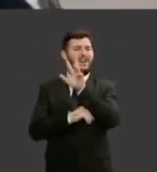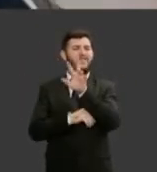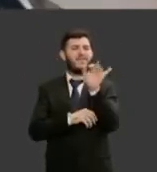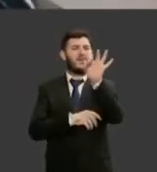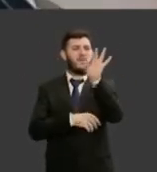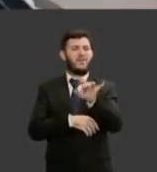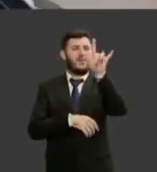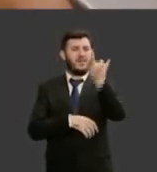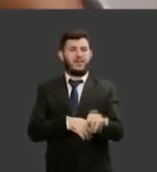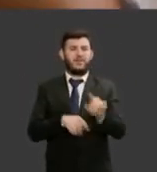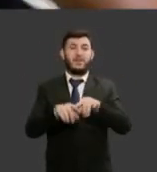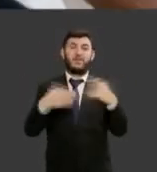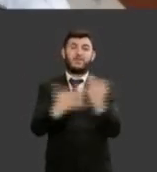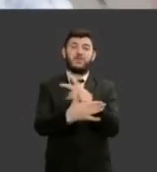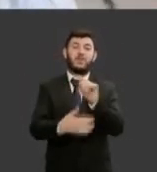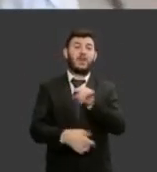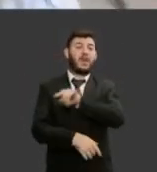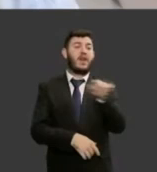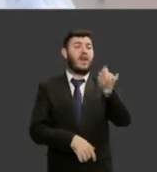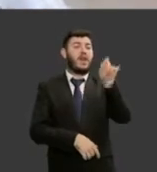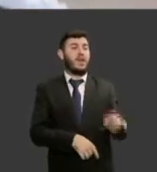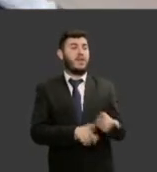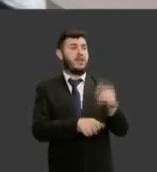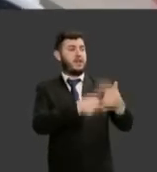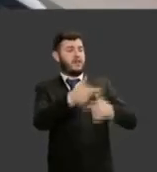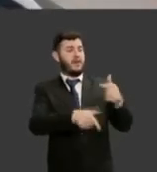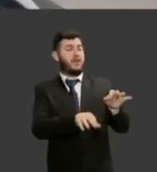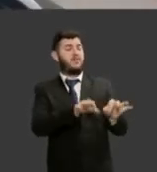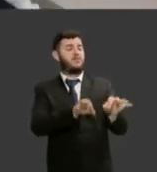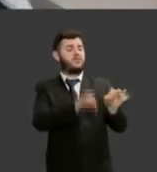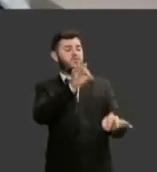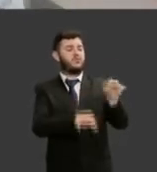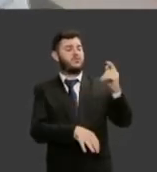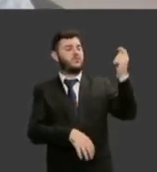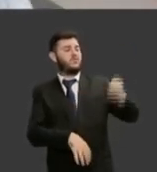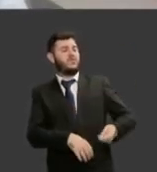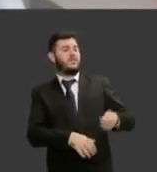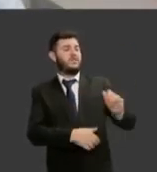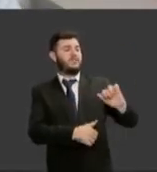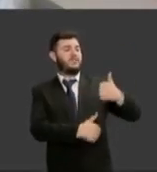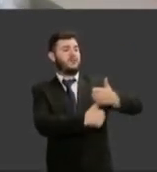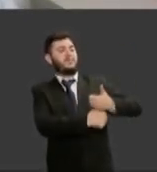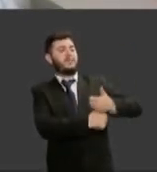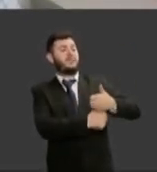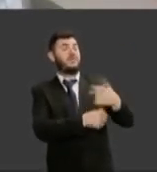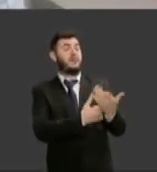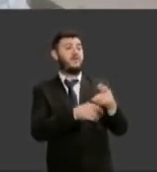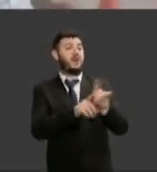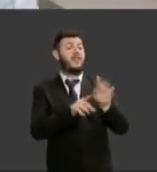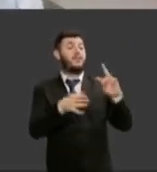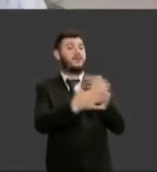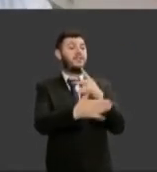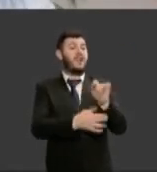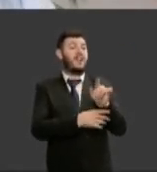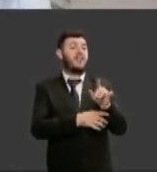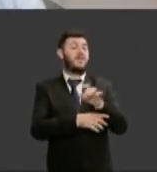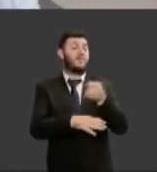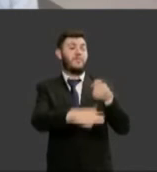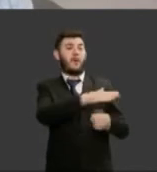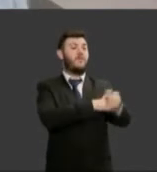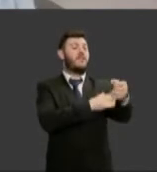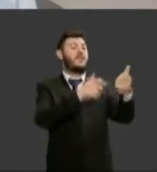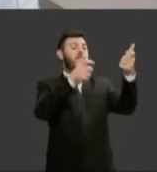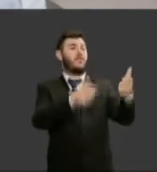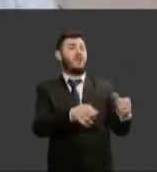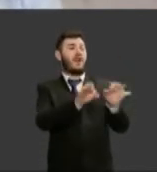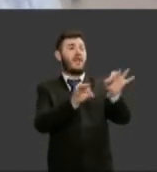juíza substituta ela ia para longe e começava a vir para perto da capital para perto da sua família quando ela era promovida